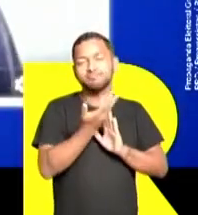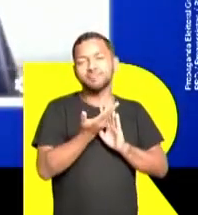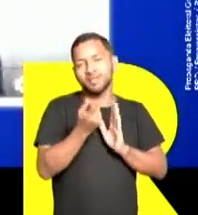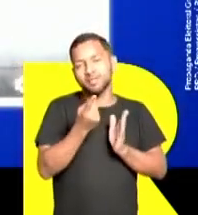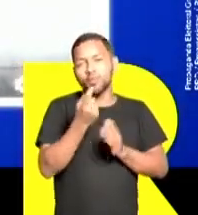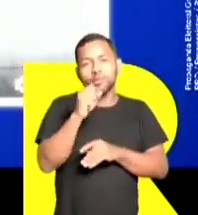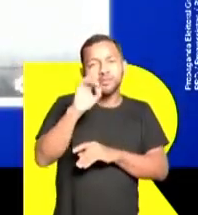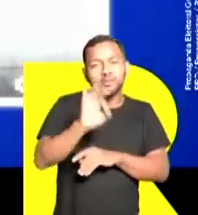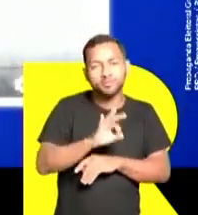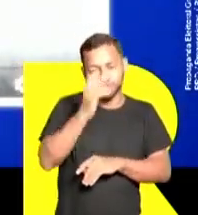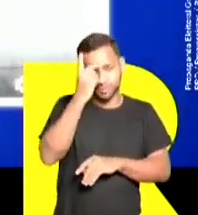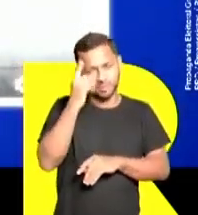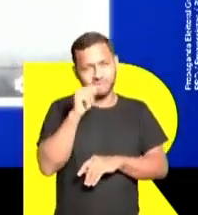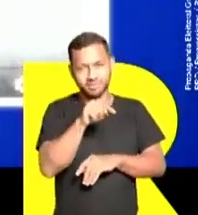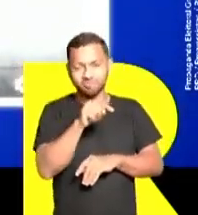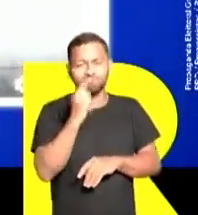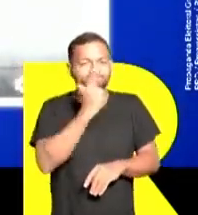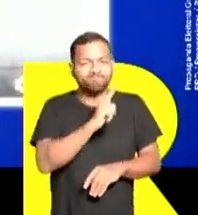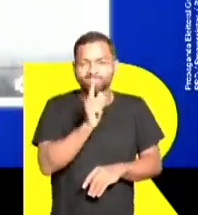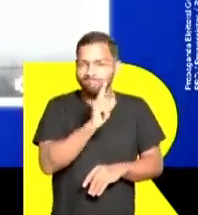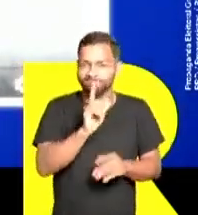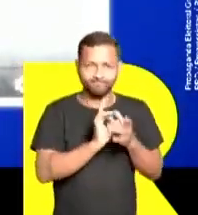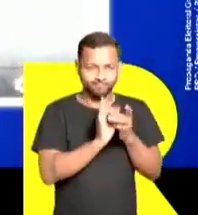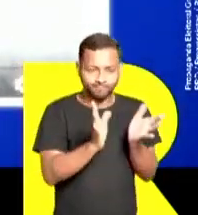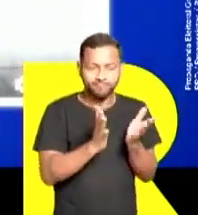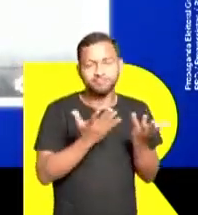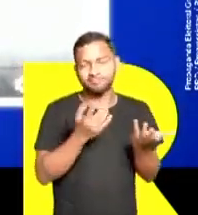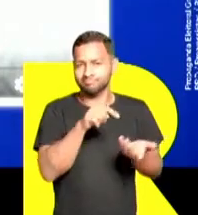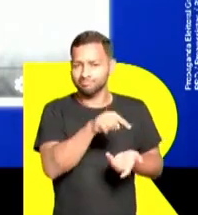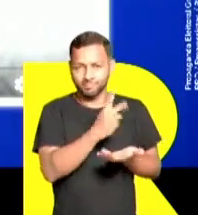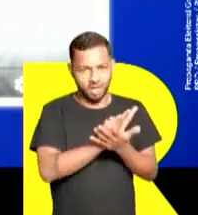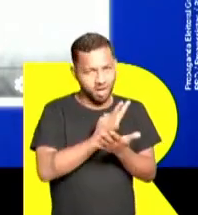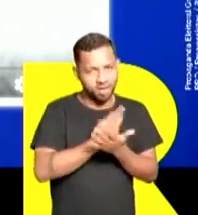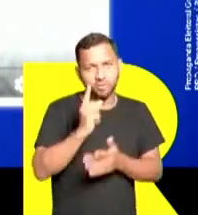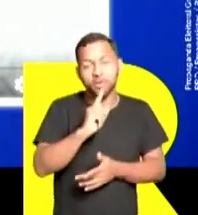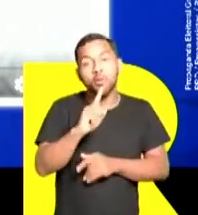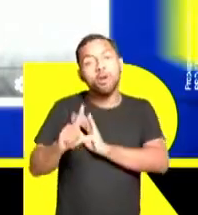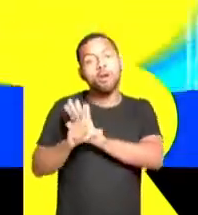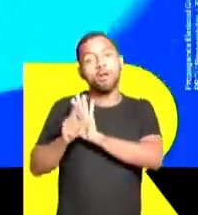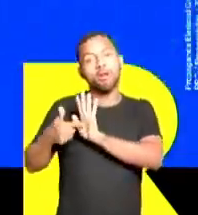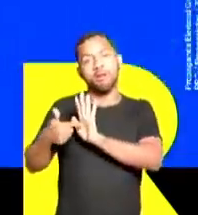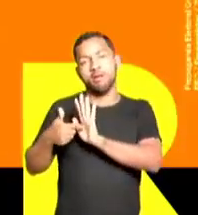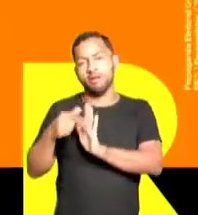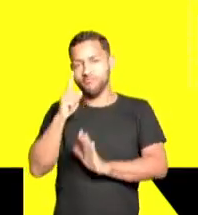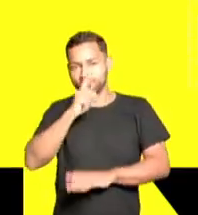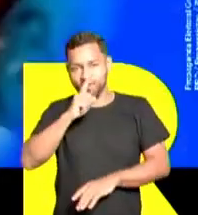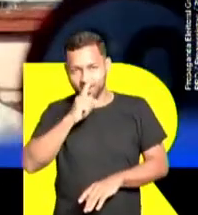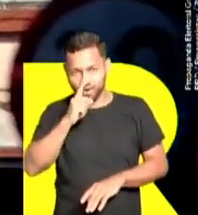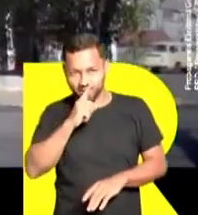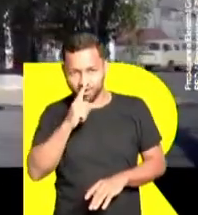consegue tirar a licença, eu imagino que não seja os 80% que estão errados. E sim a lei que não consegue atender.